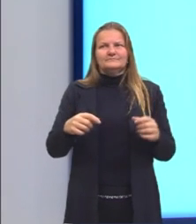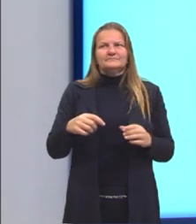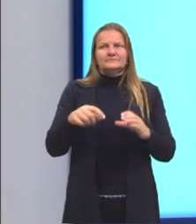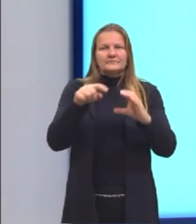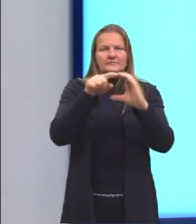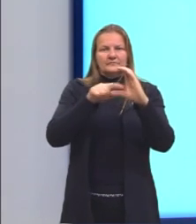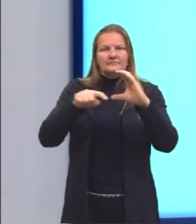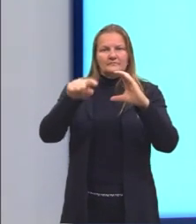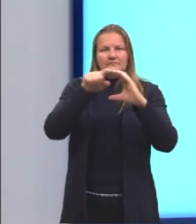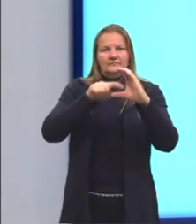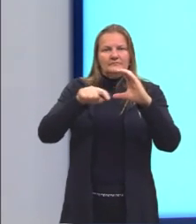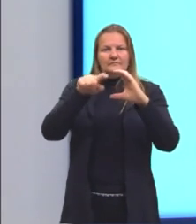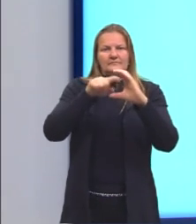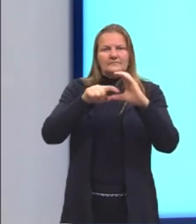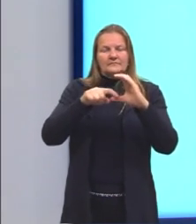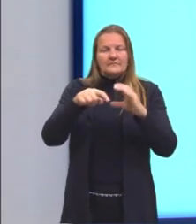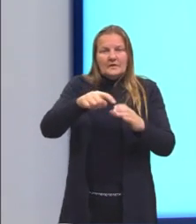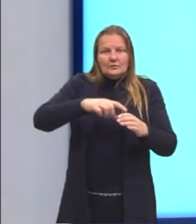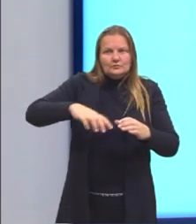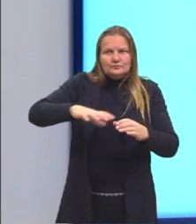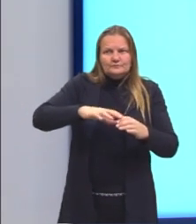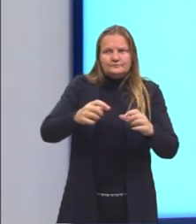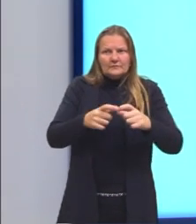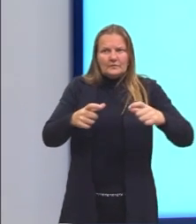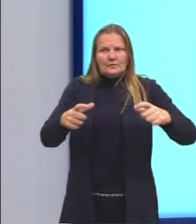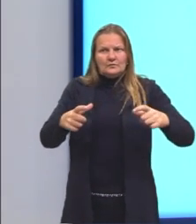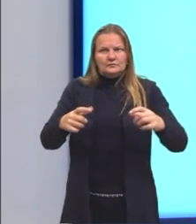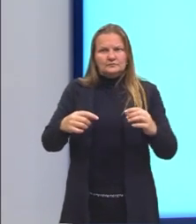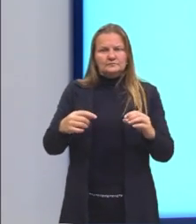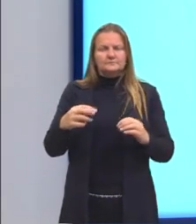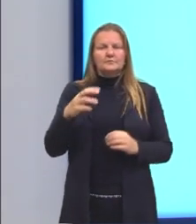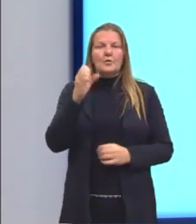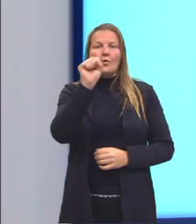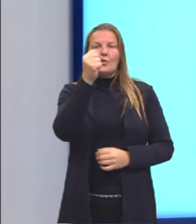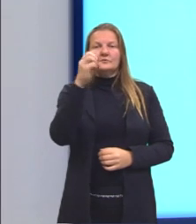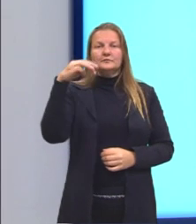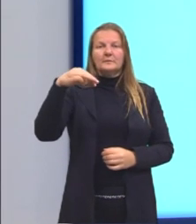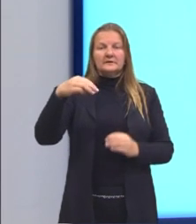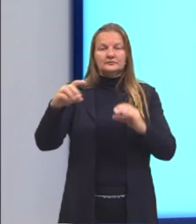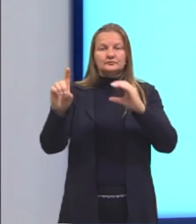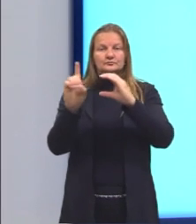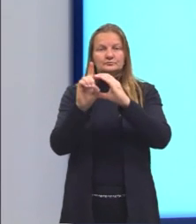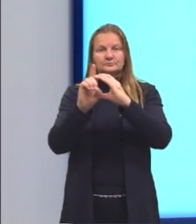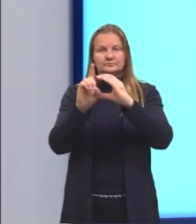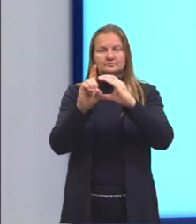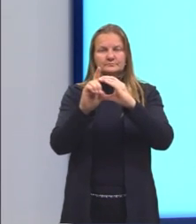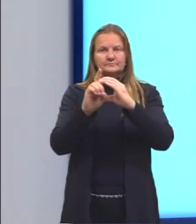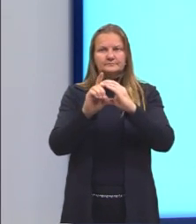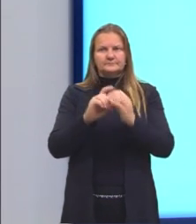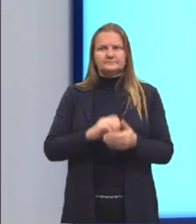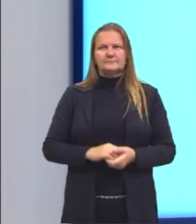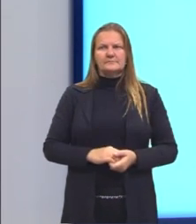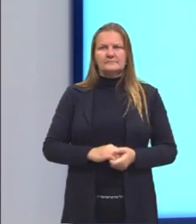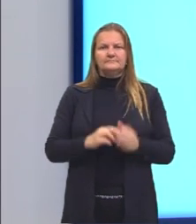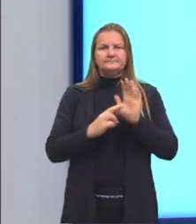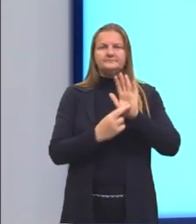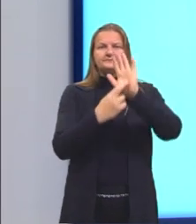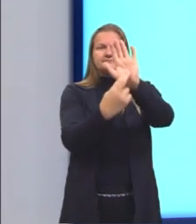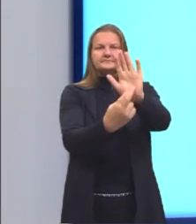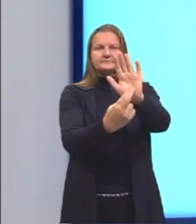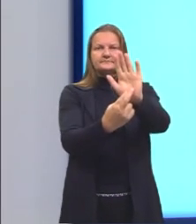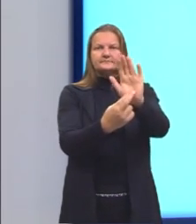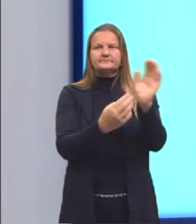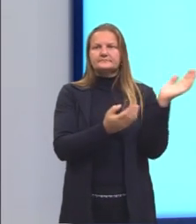o formato circular, só que nós vamos aumentar ainda 8 metros o diâmetro. Então, aqui eu representei para vocês